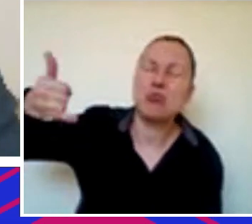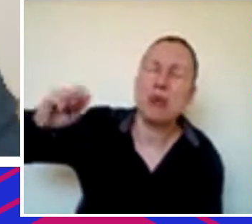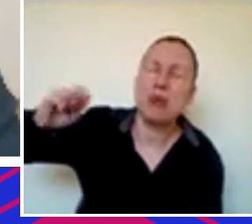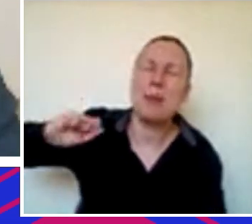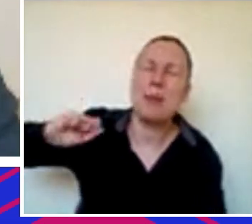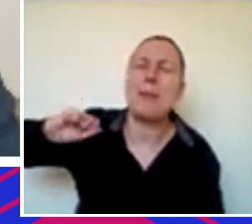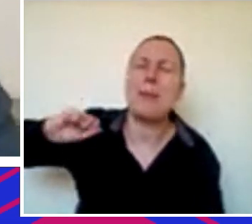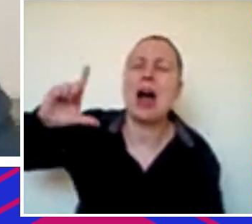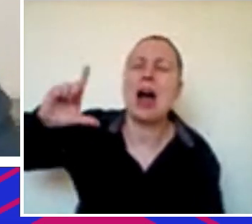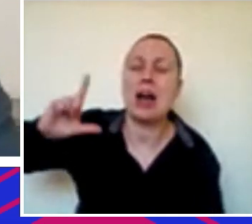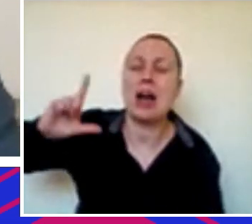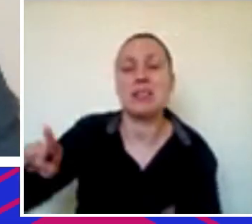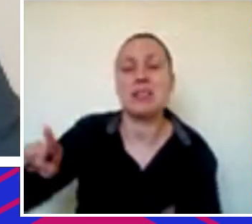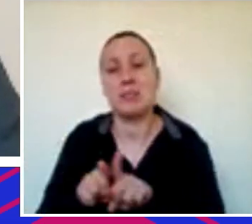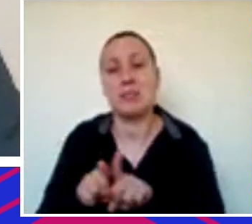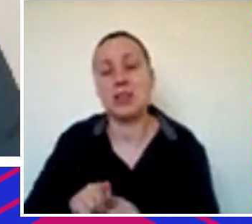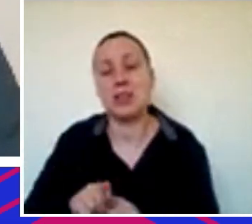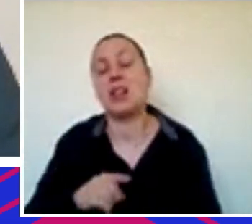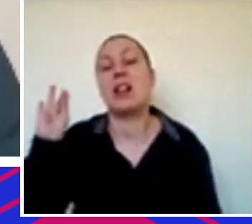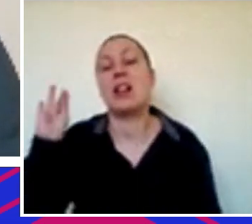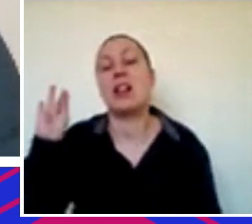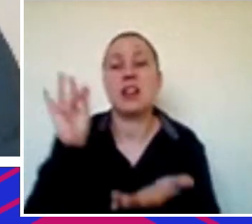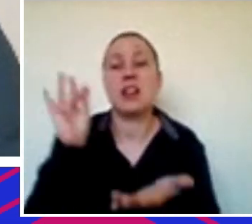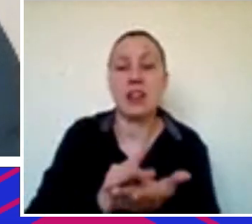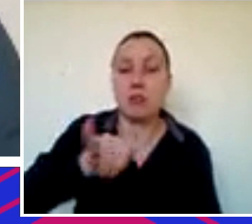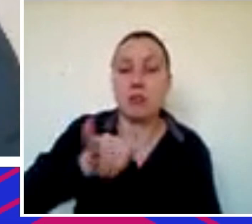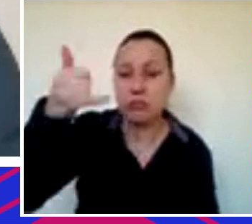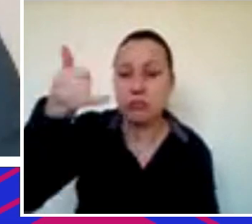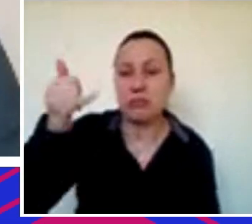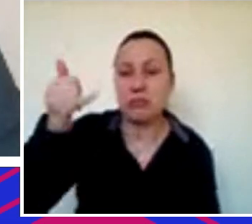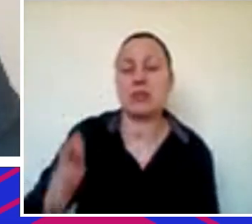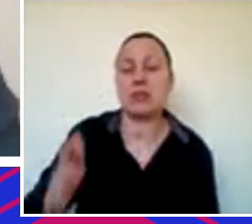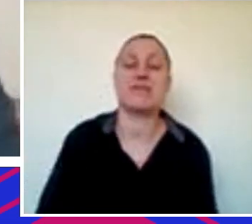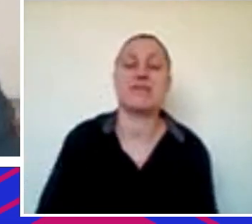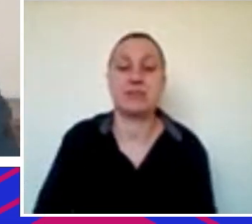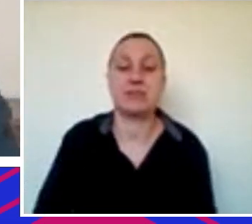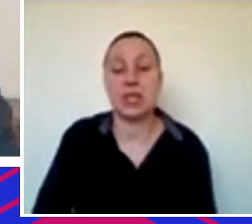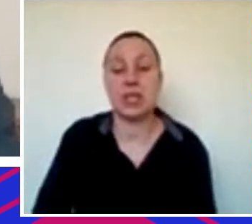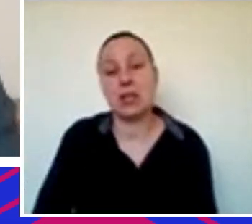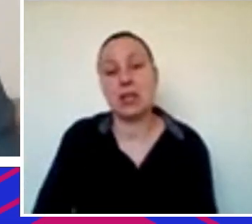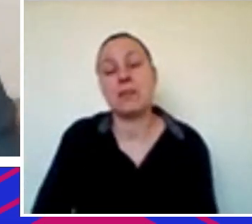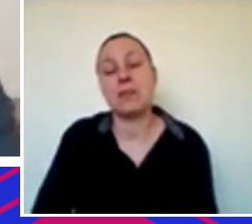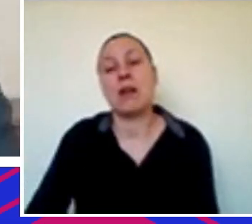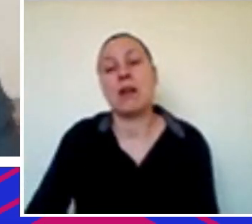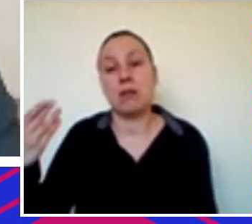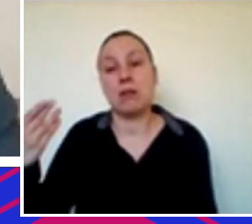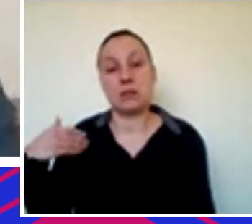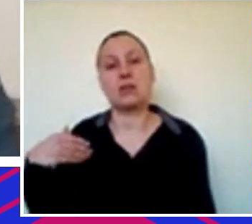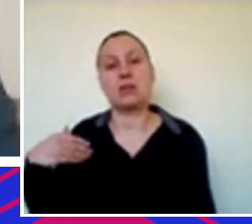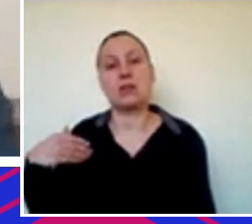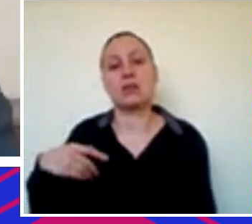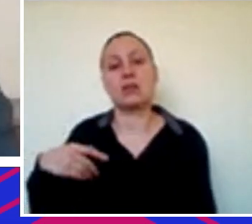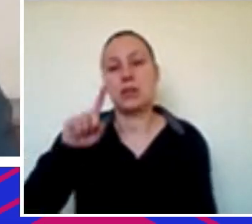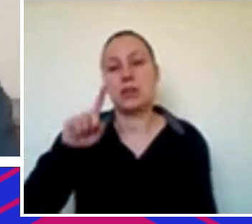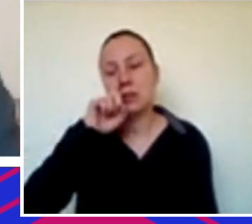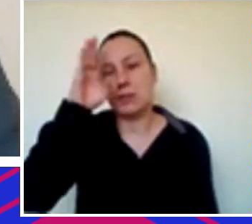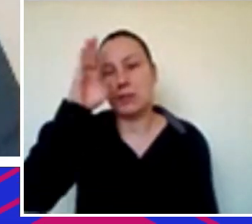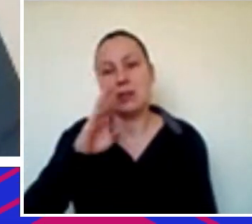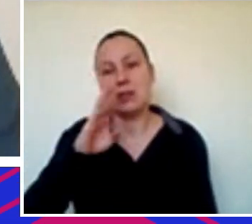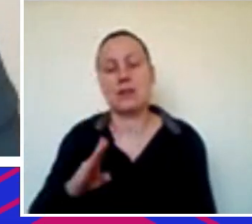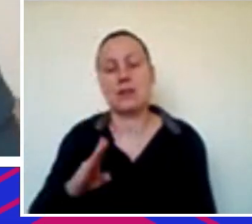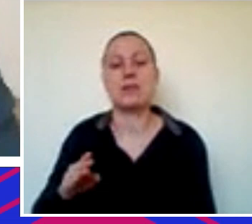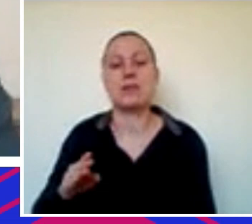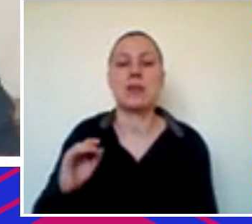taxa real de juros muito alta então para quem estava confortável em correr o risco Brasil em estar com capital